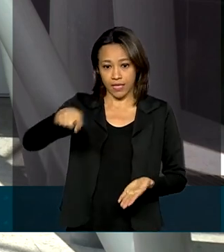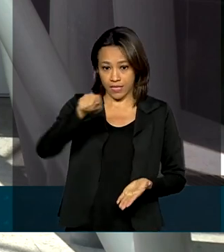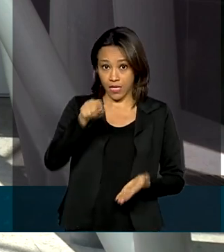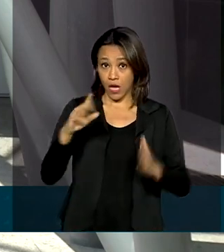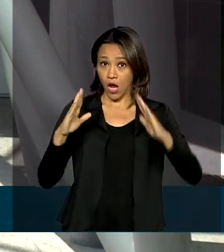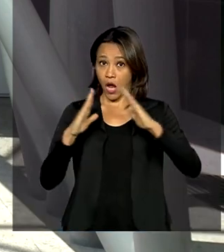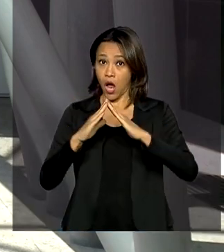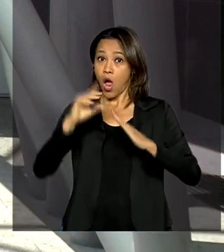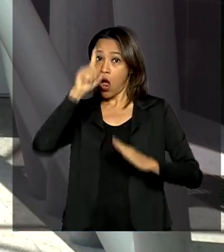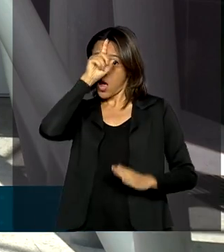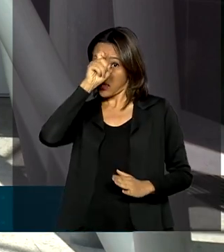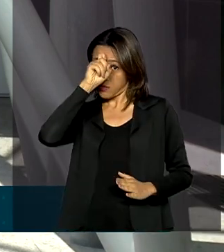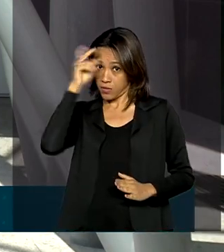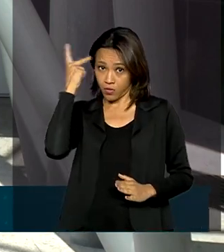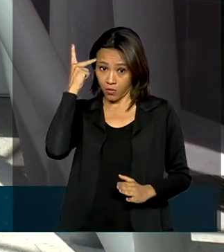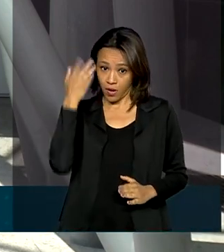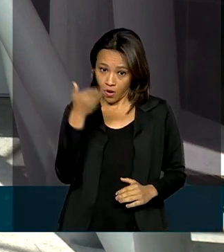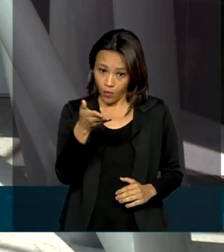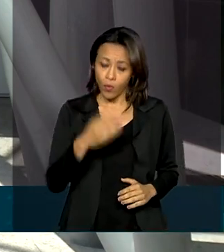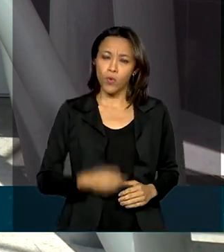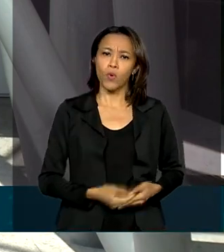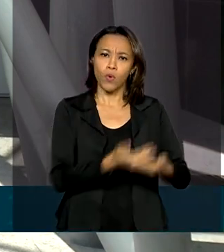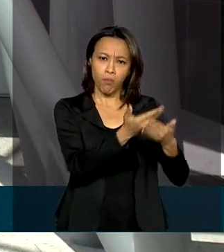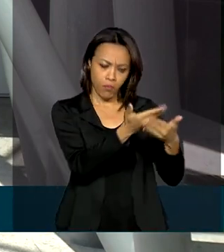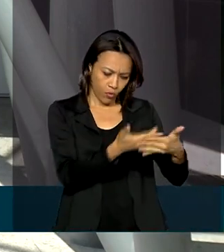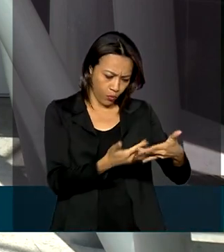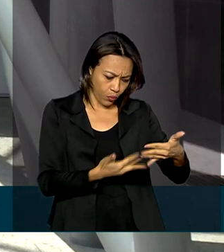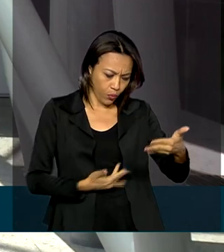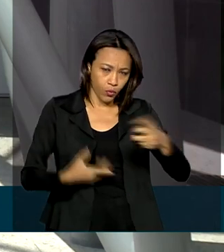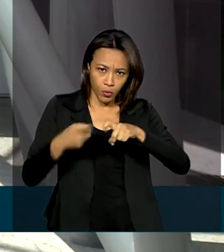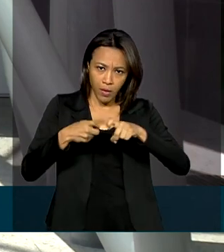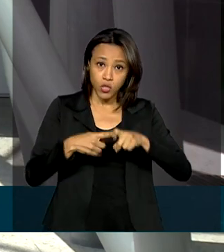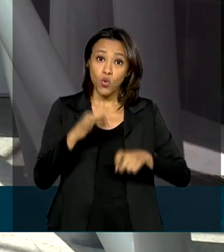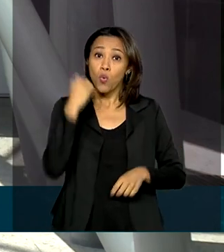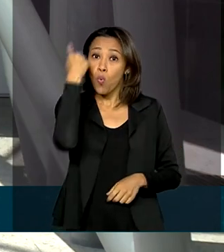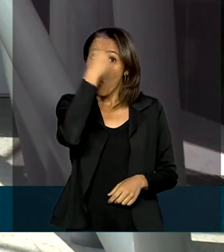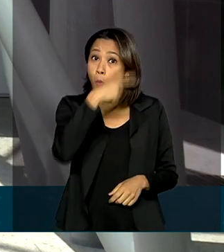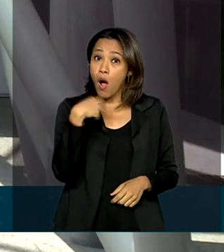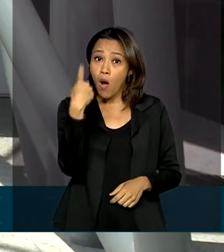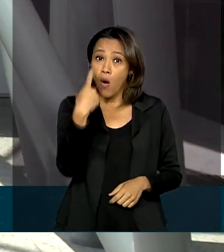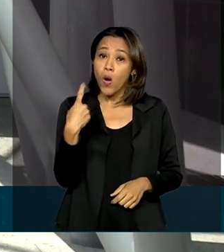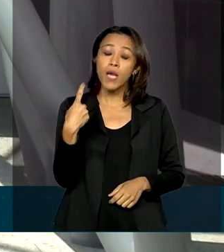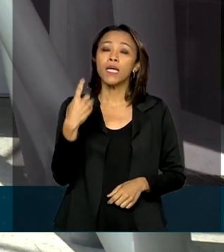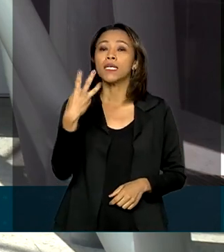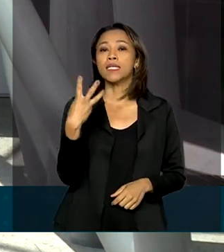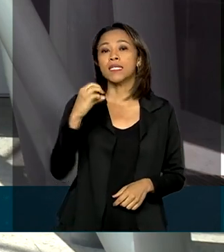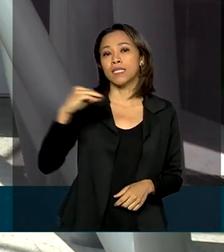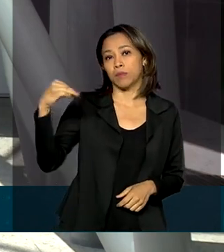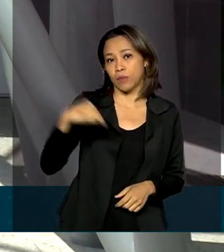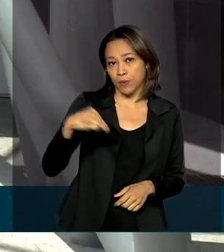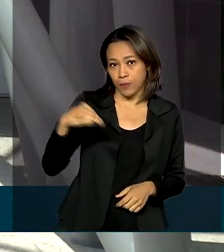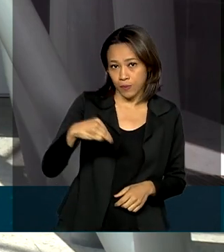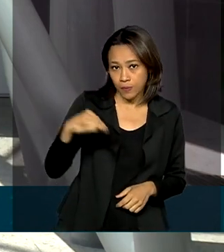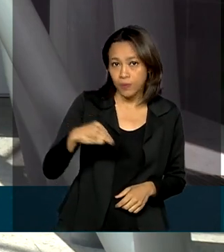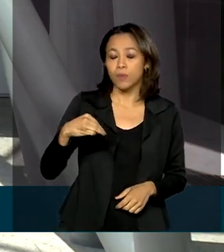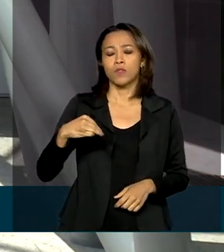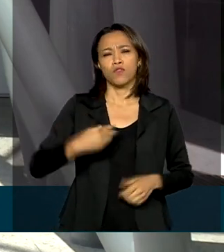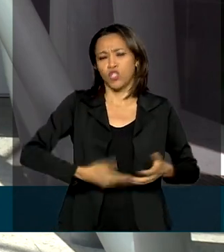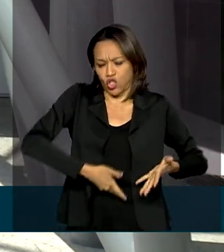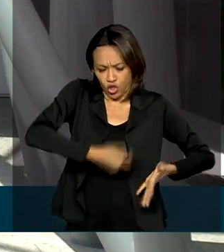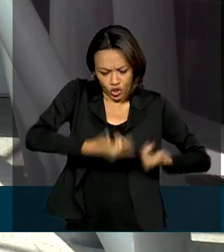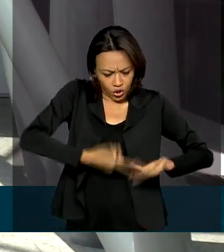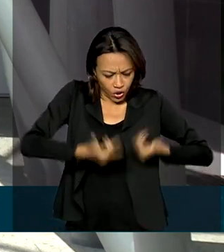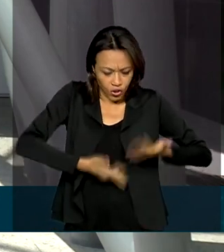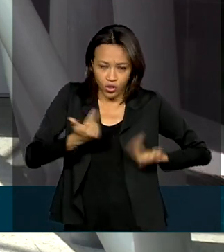em São Paulo. Segundo o boletim médico, o procedimento durou uma hora e meia, não houve intercorrências e o cálculo foi totalmente